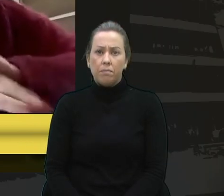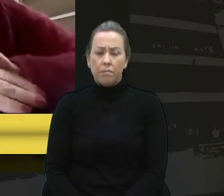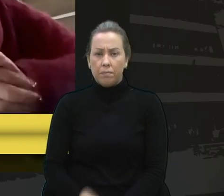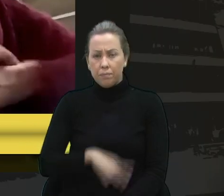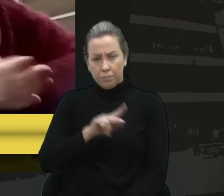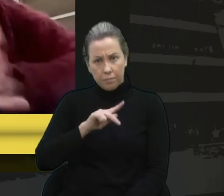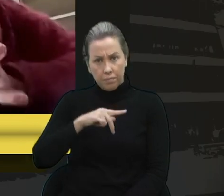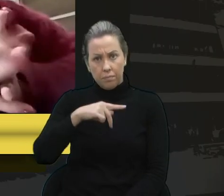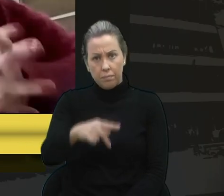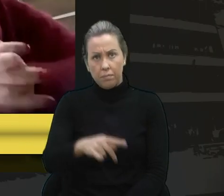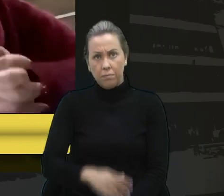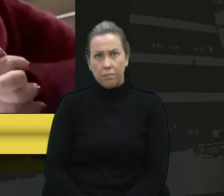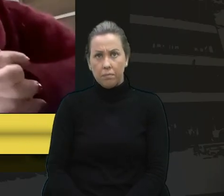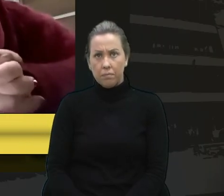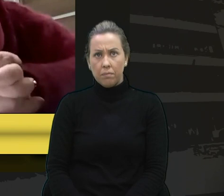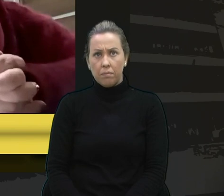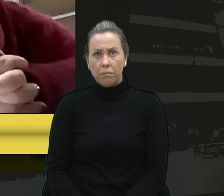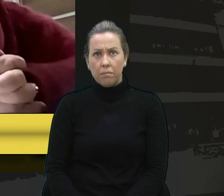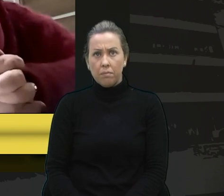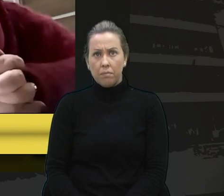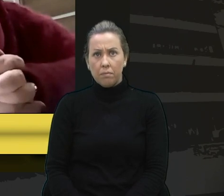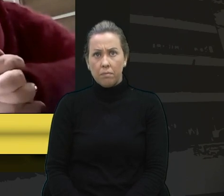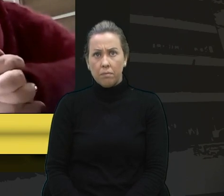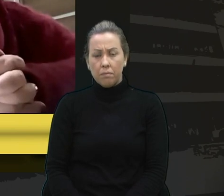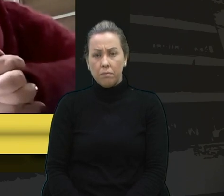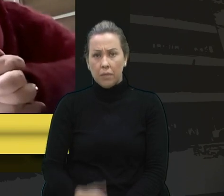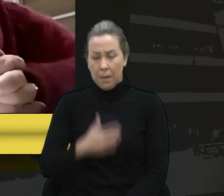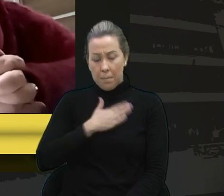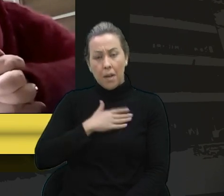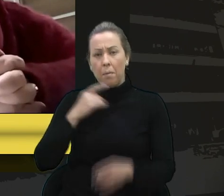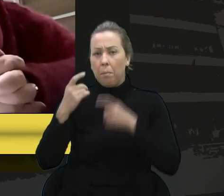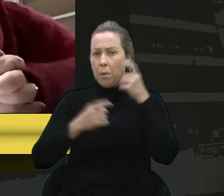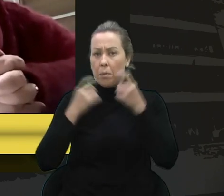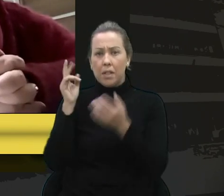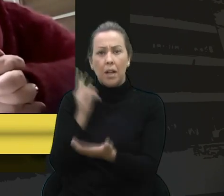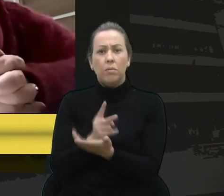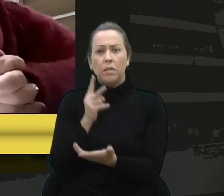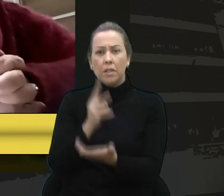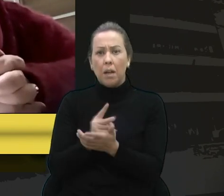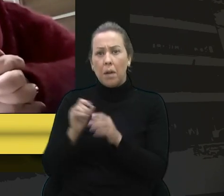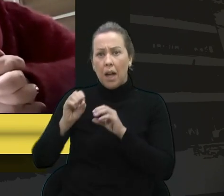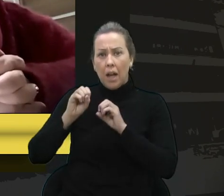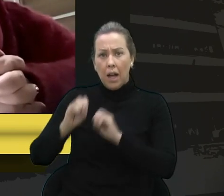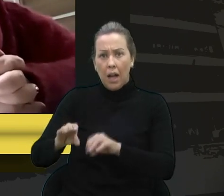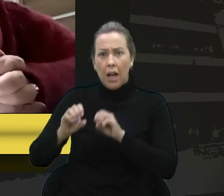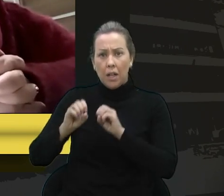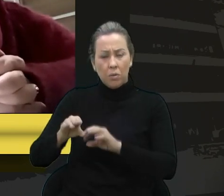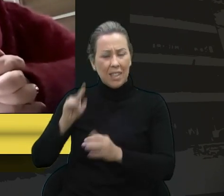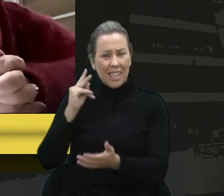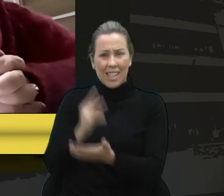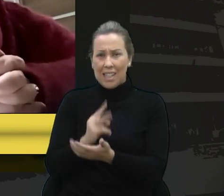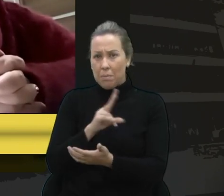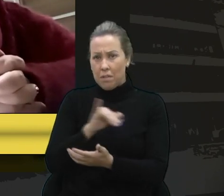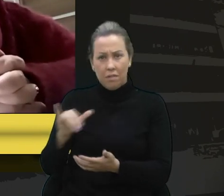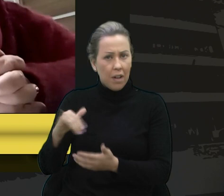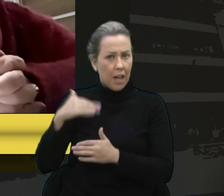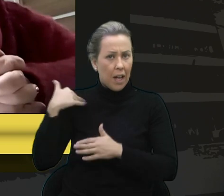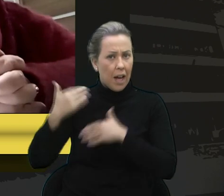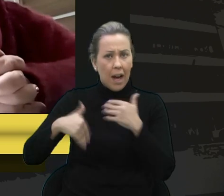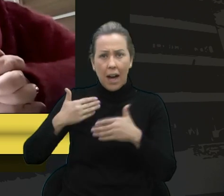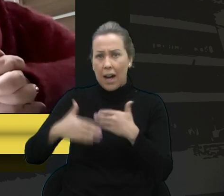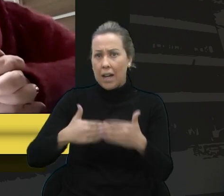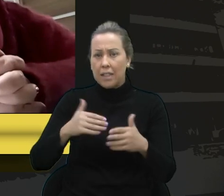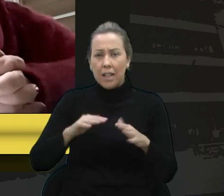Sr. Presidente, a minha preocupação sempre foi a educação e sempre será até que não